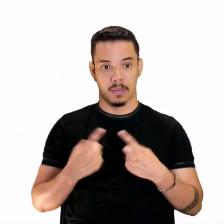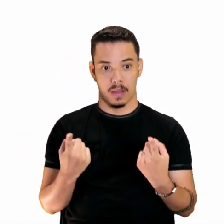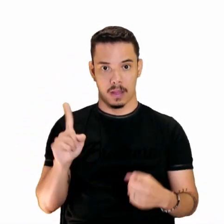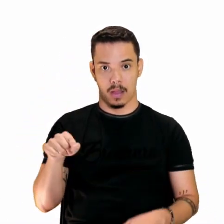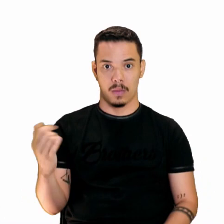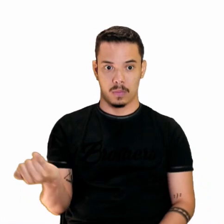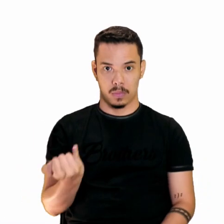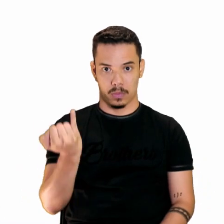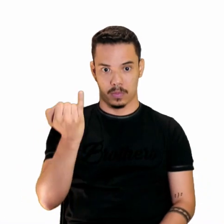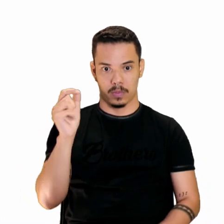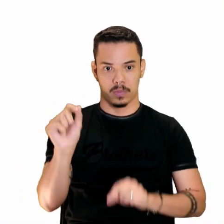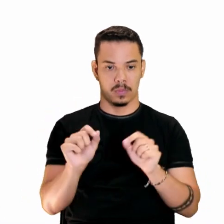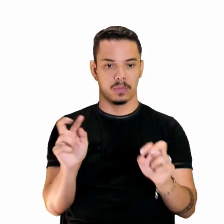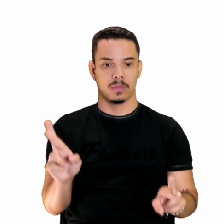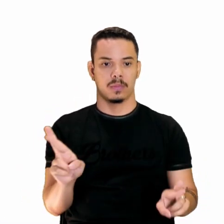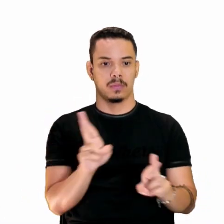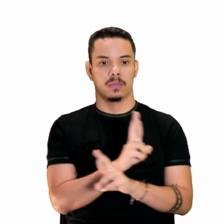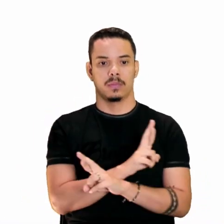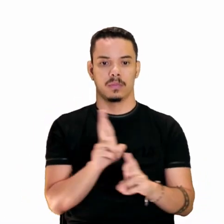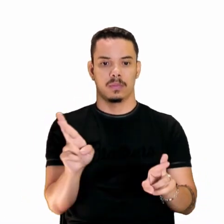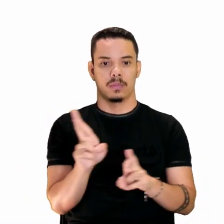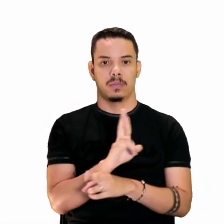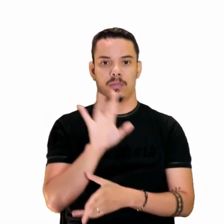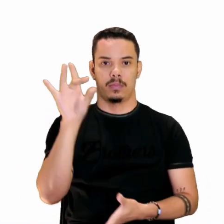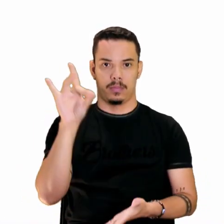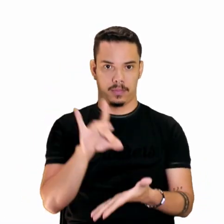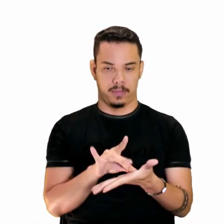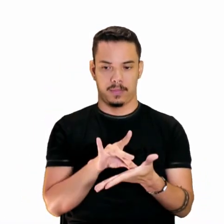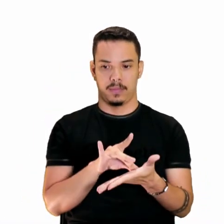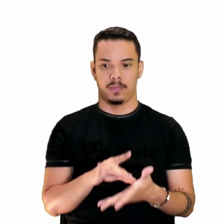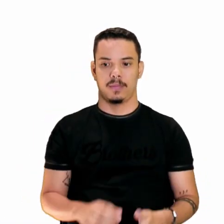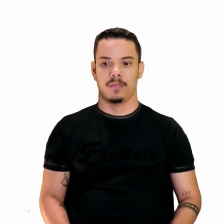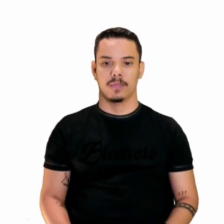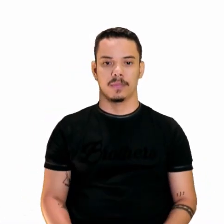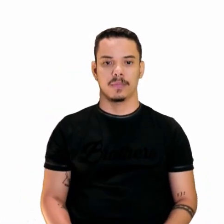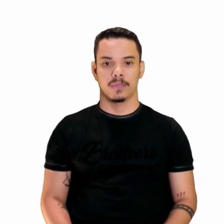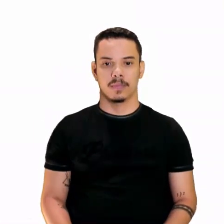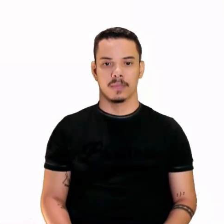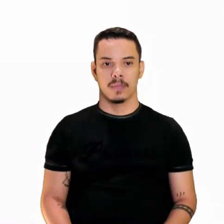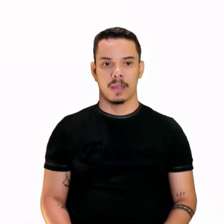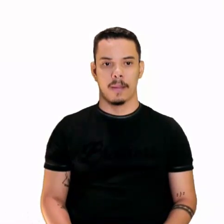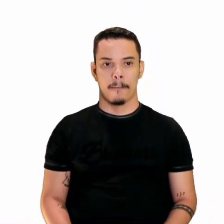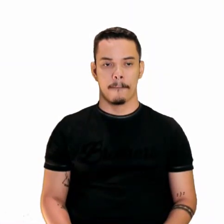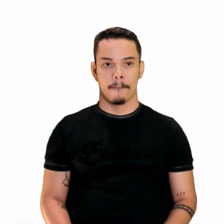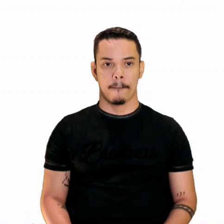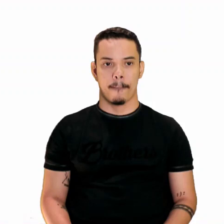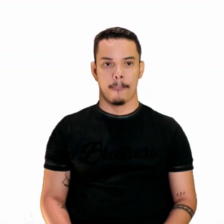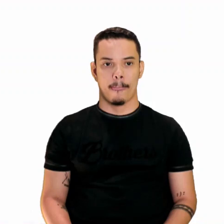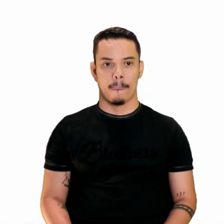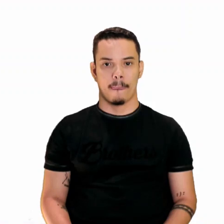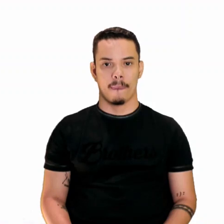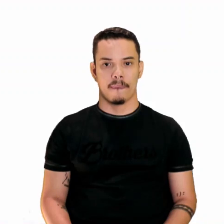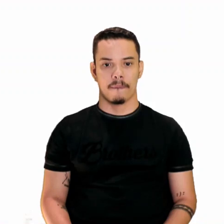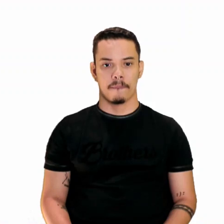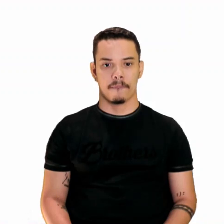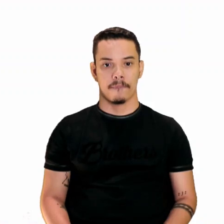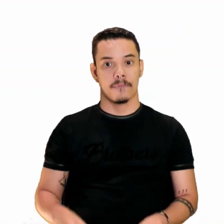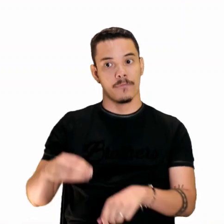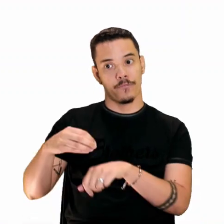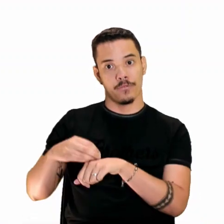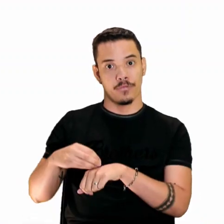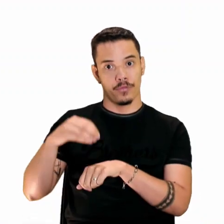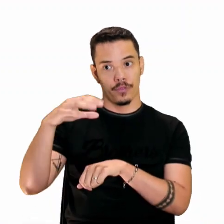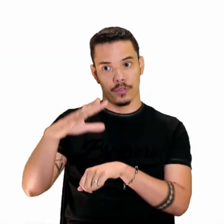Importante. Relacione com a obra original, com o texto original. Beleza? Aqui é só uma